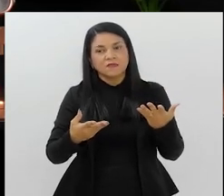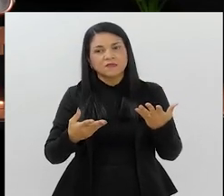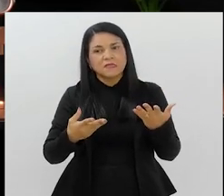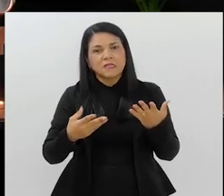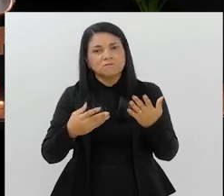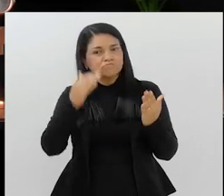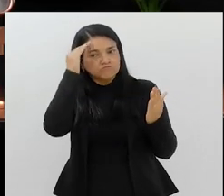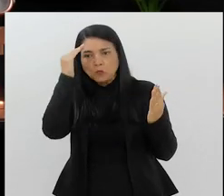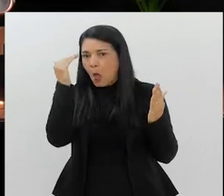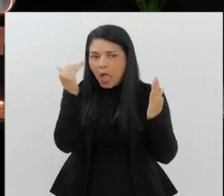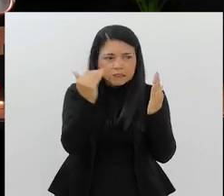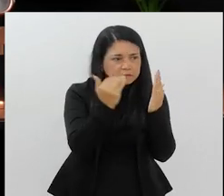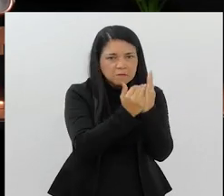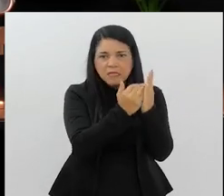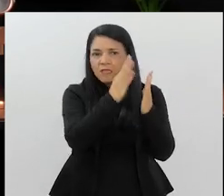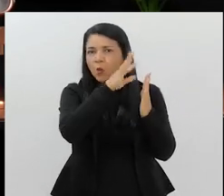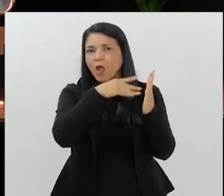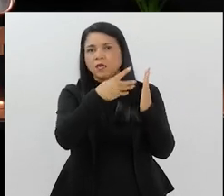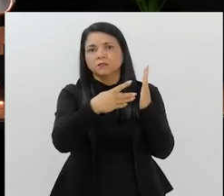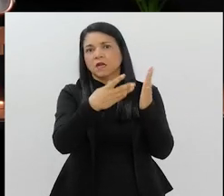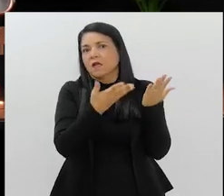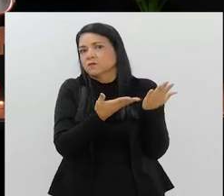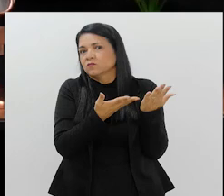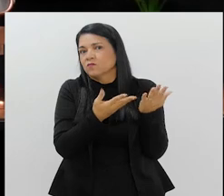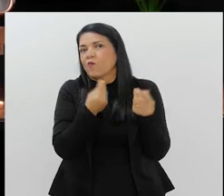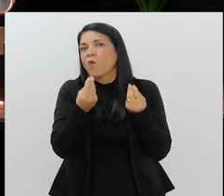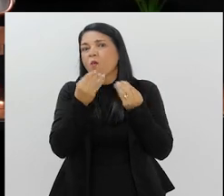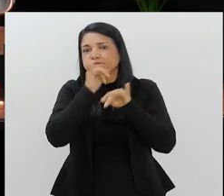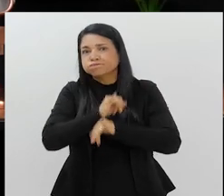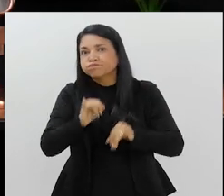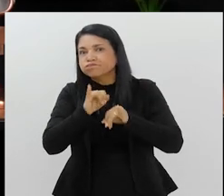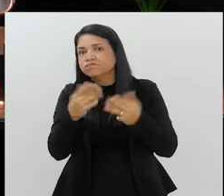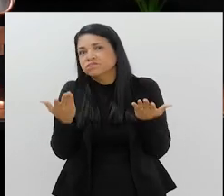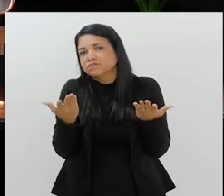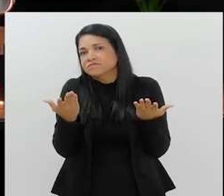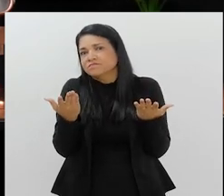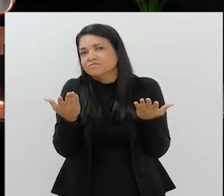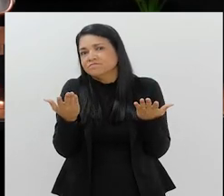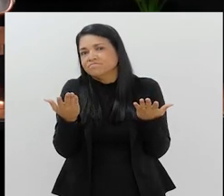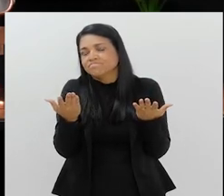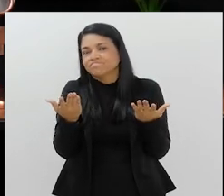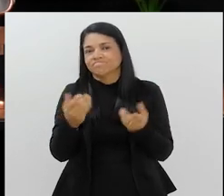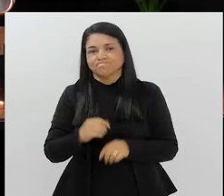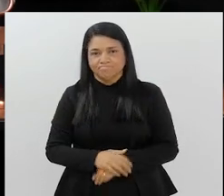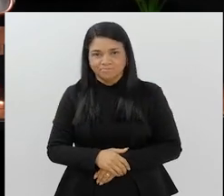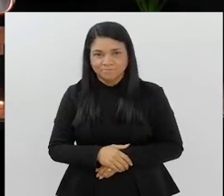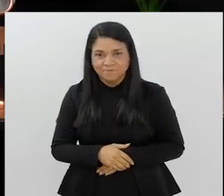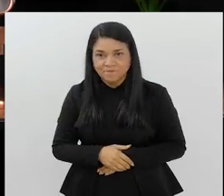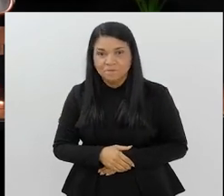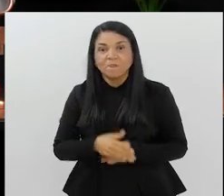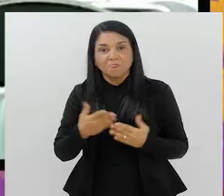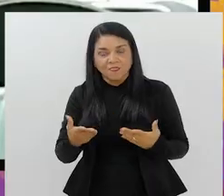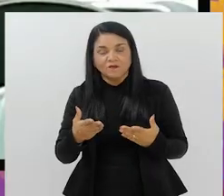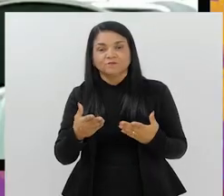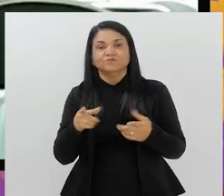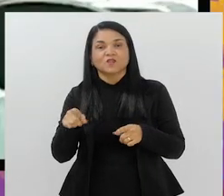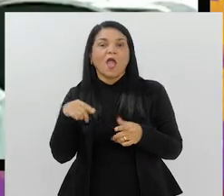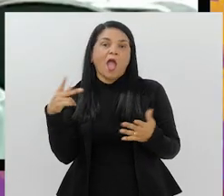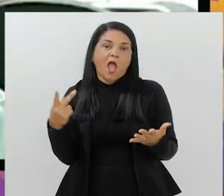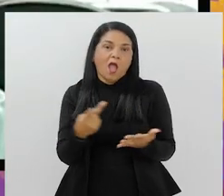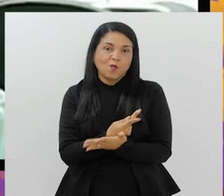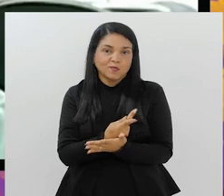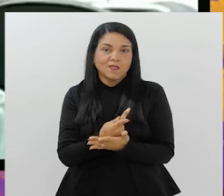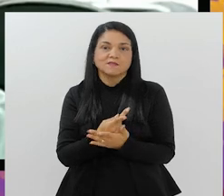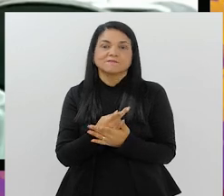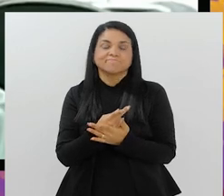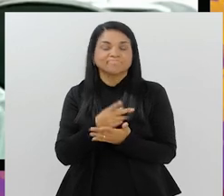ela própria desrespeita o calendário que ela divulgou? Tem nexo isso? Dá série coisas que